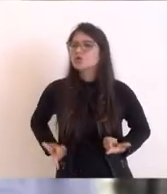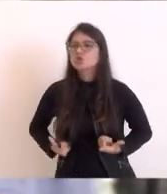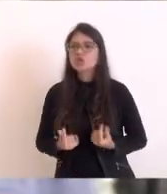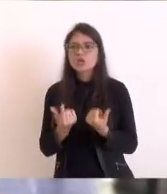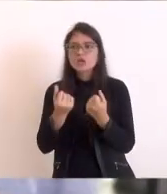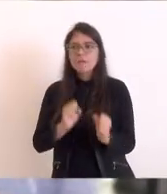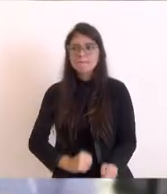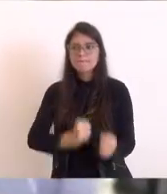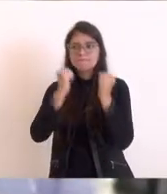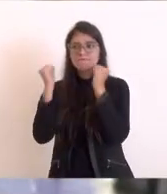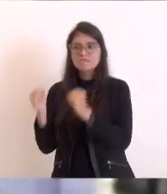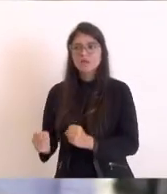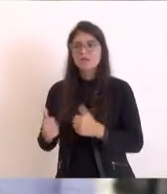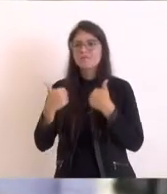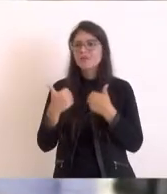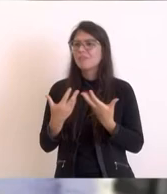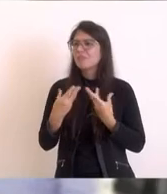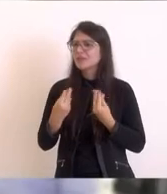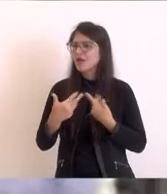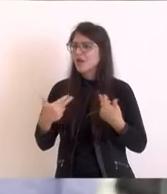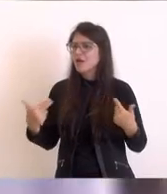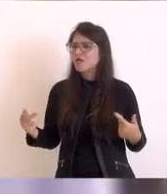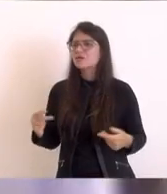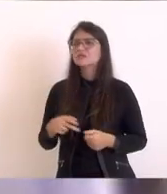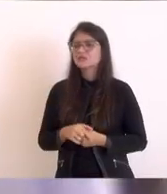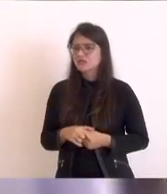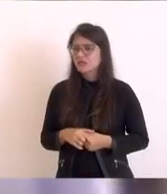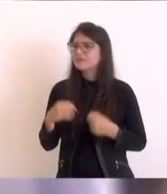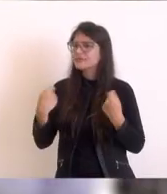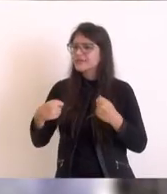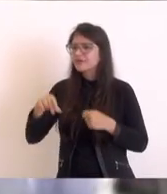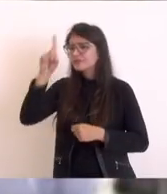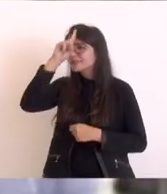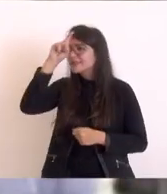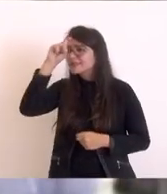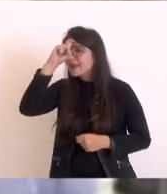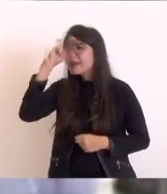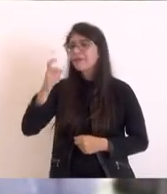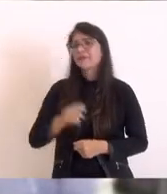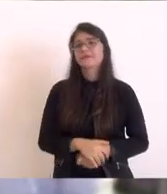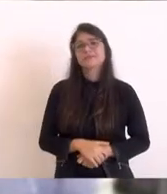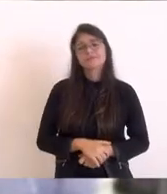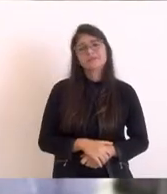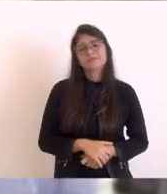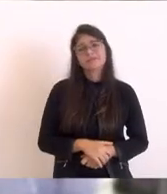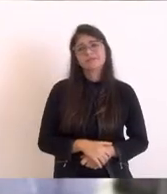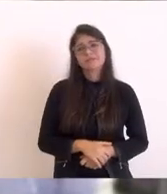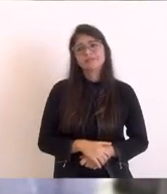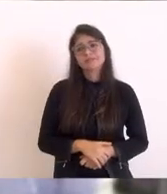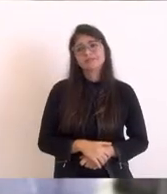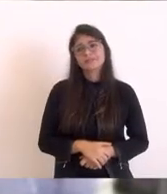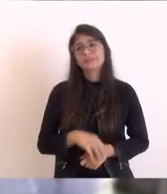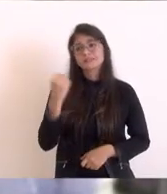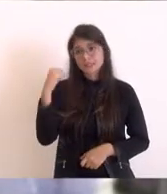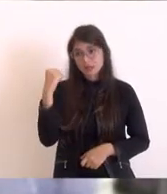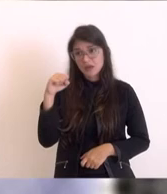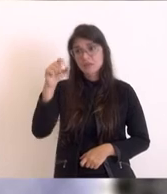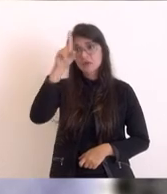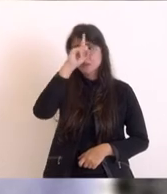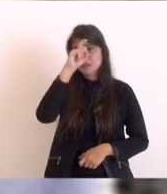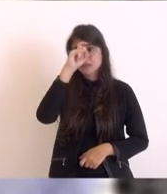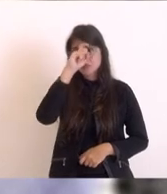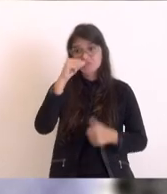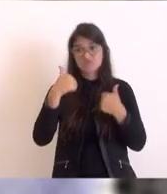coisa, Pérez, nós, nessa região, precisávamos de um hospital. Nós temos lá, Saquarema, tem um hospital de ponta,